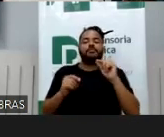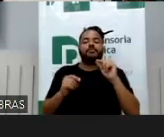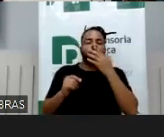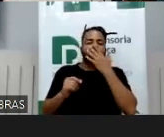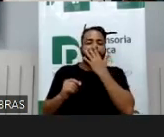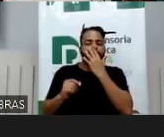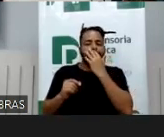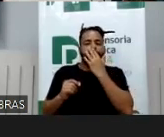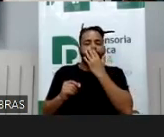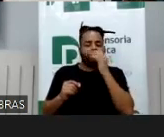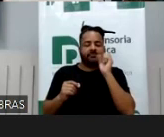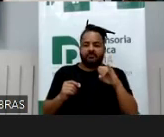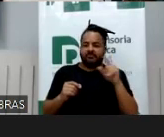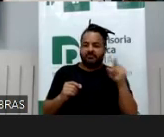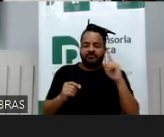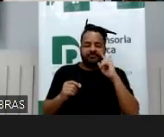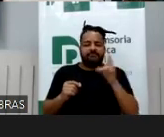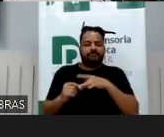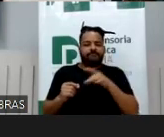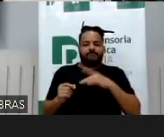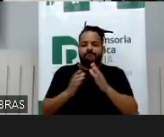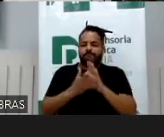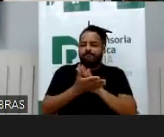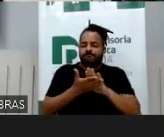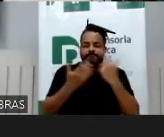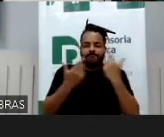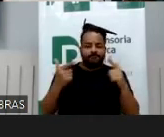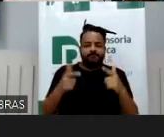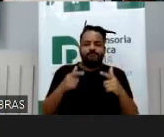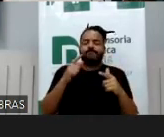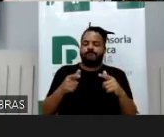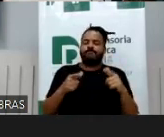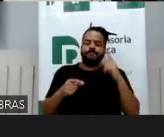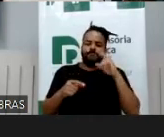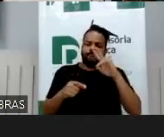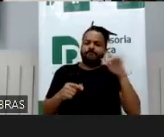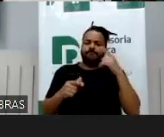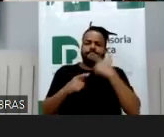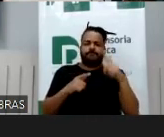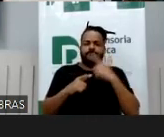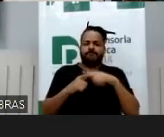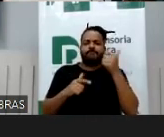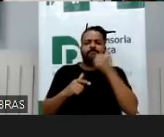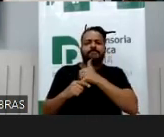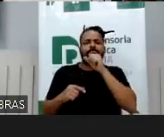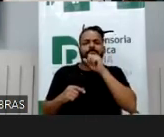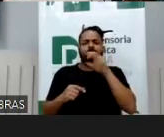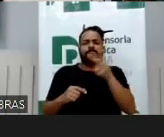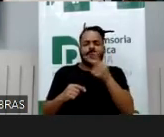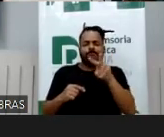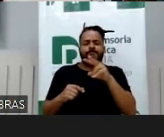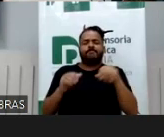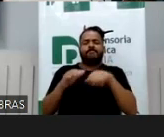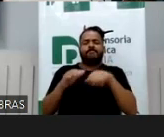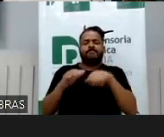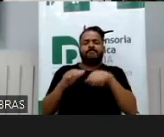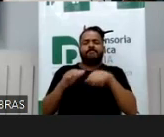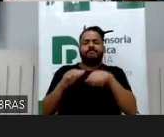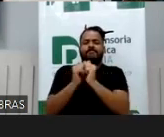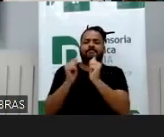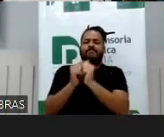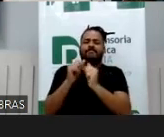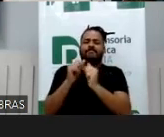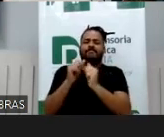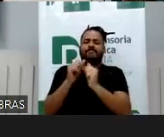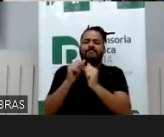isso, então se você não tem nenhum tipo de medo, se ela não revela, insista que ela vá, diga que os problemas dela com a mãe, ela resolve convivendo, e foi, foi, e ela